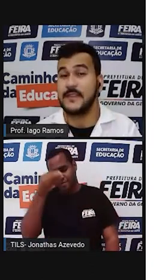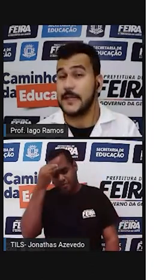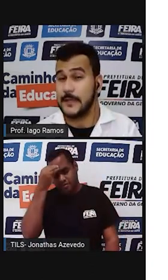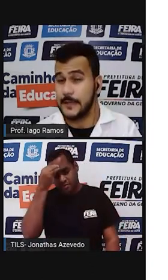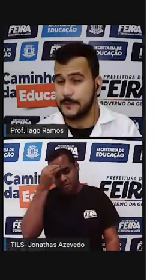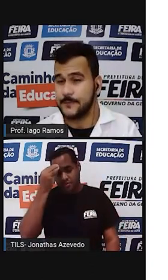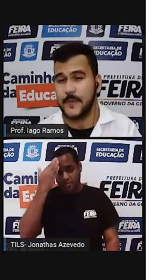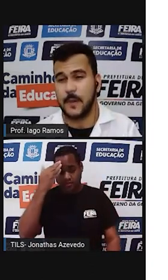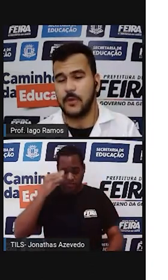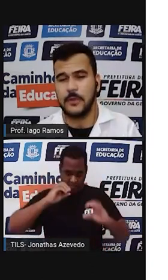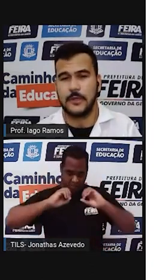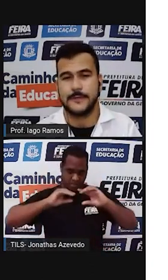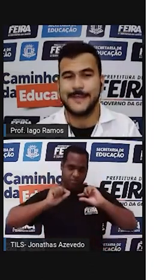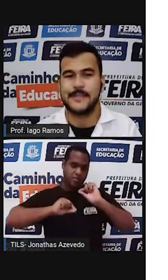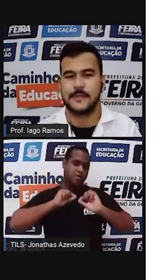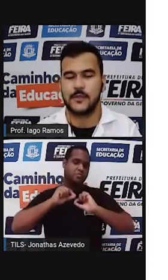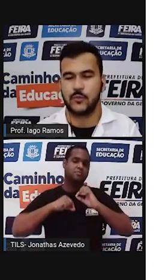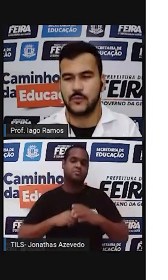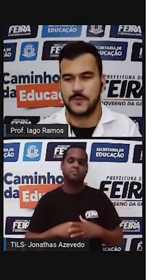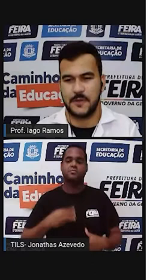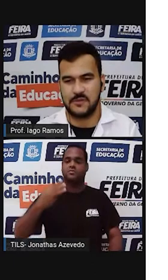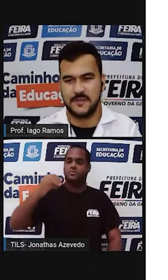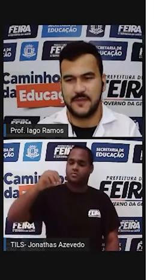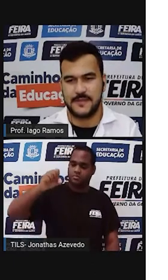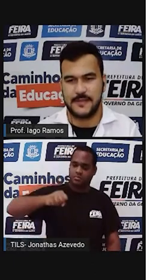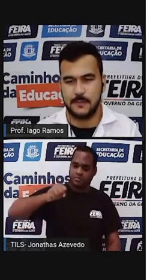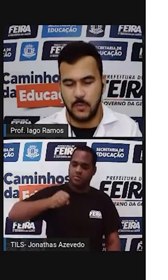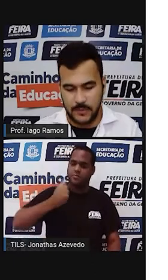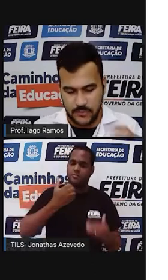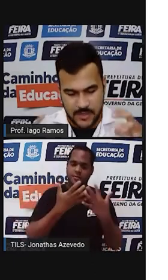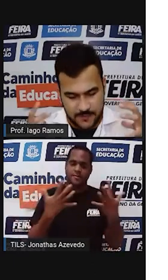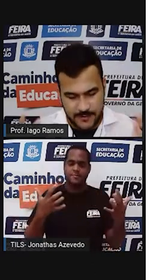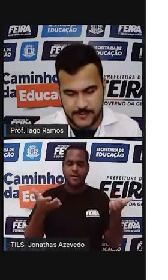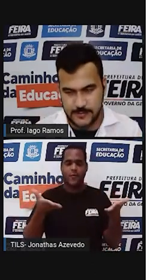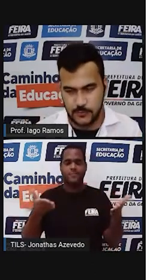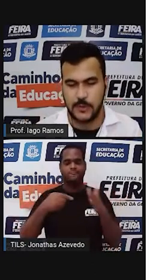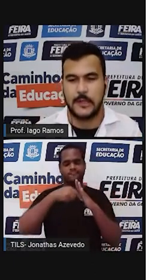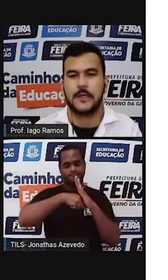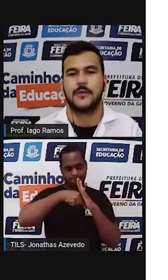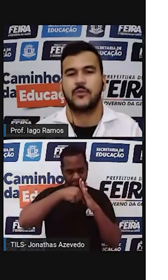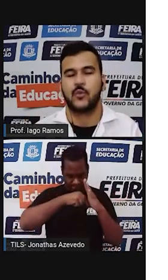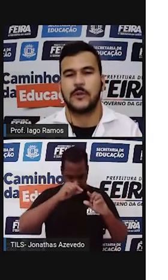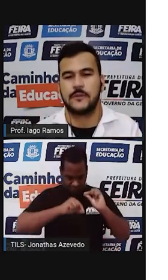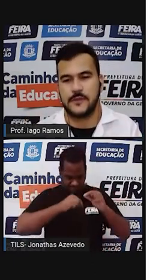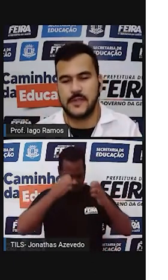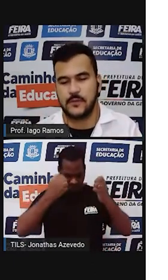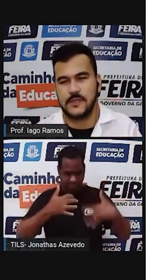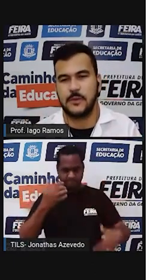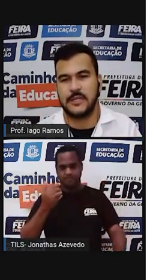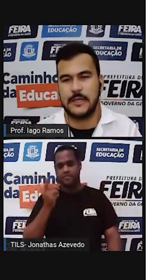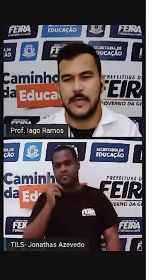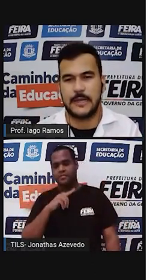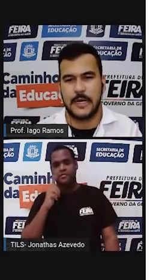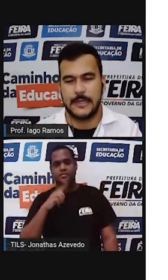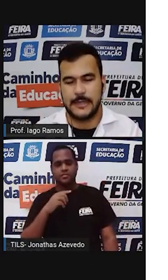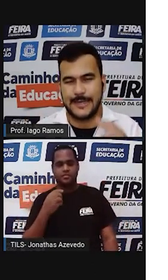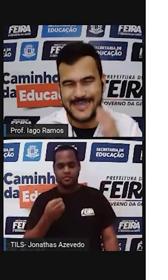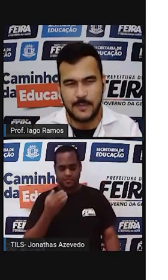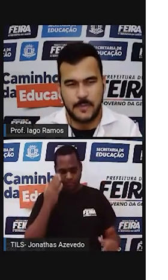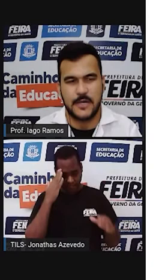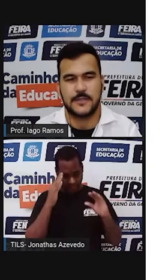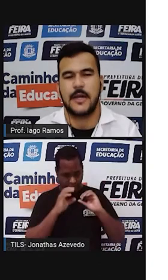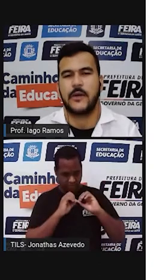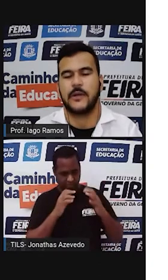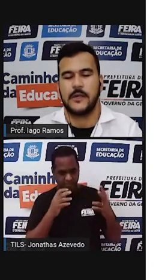entender. Tá bom? 30 segundos para você fazer esse momento de avaliação do quanto você conseguiu entender até aqui,